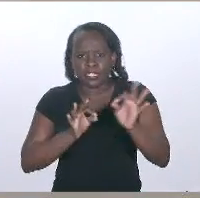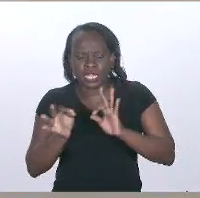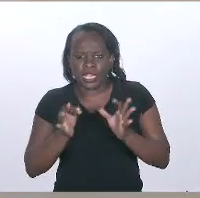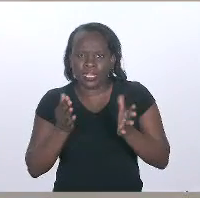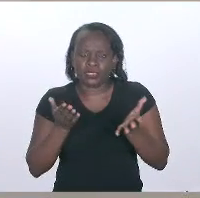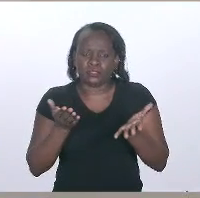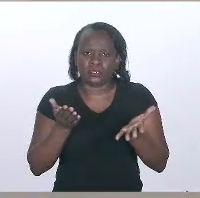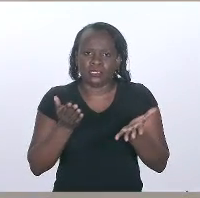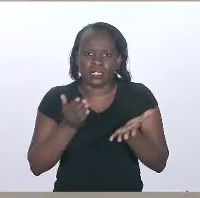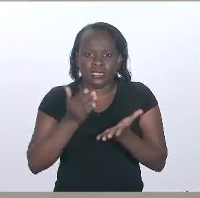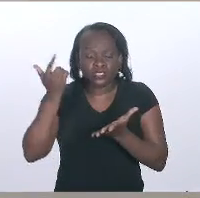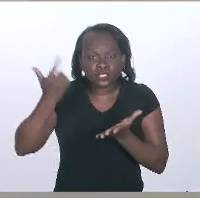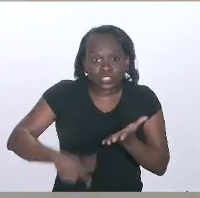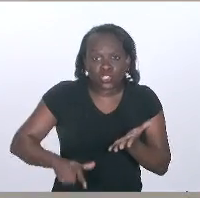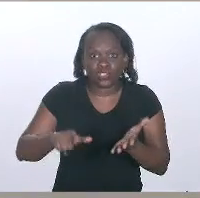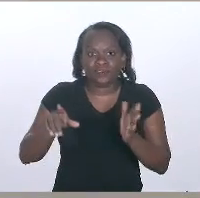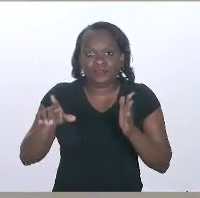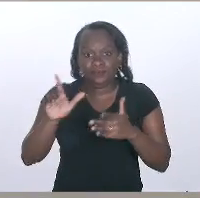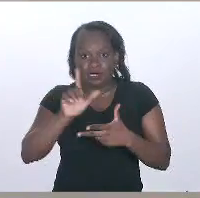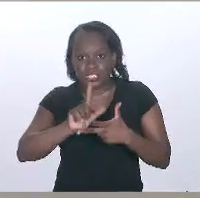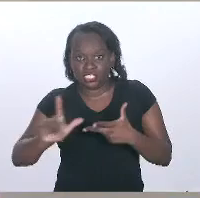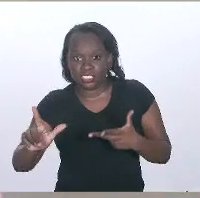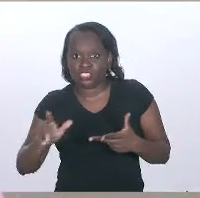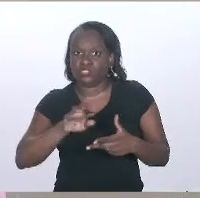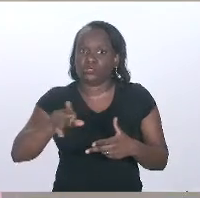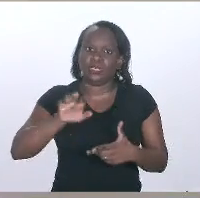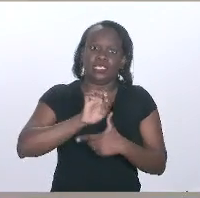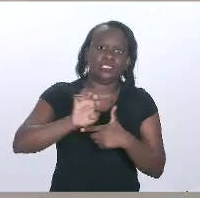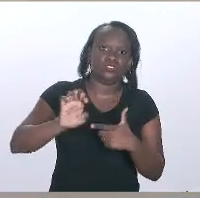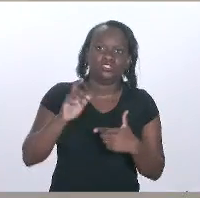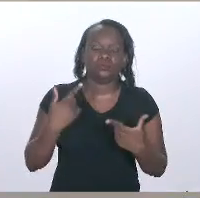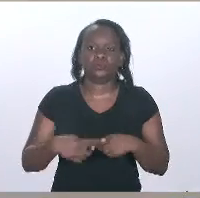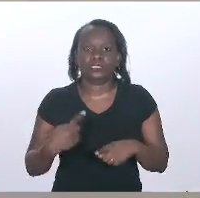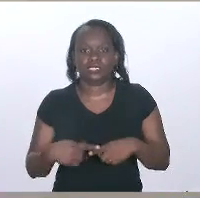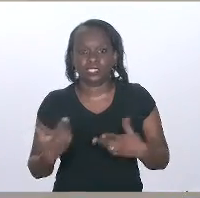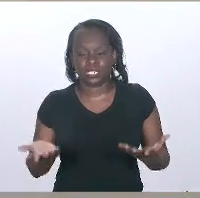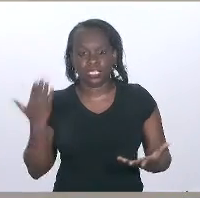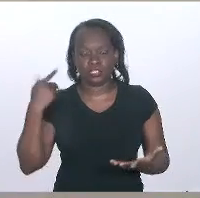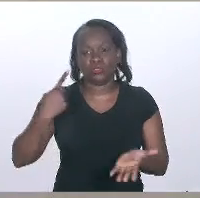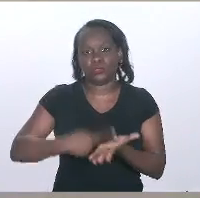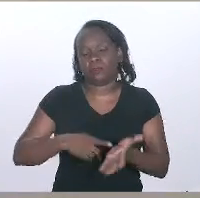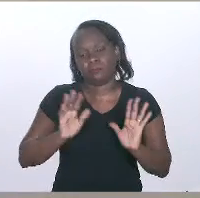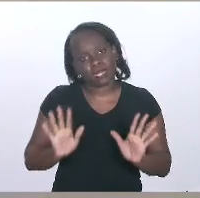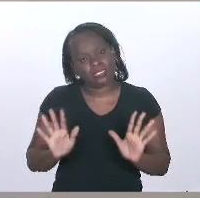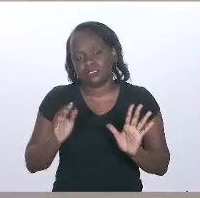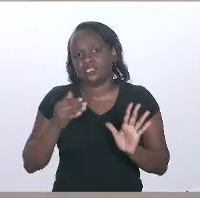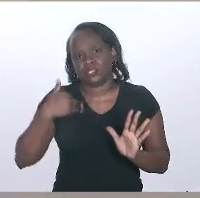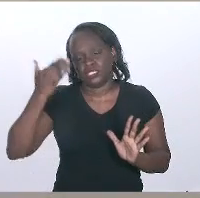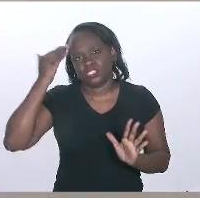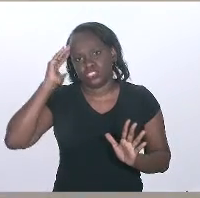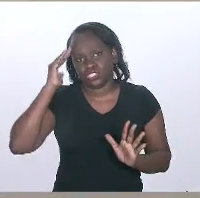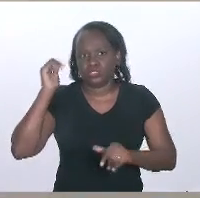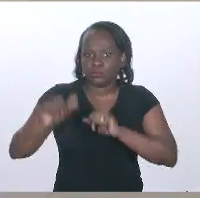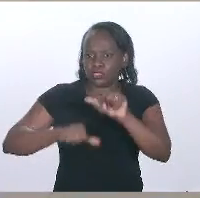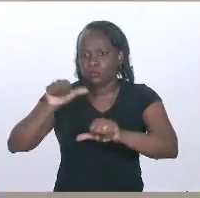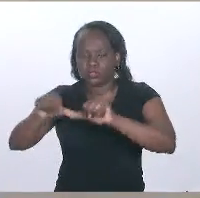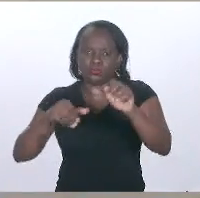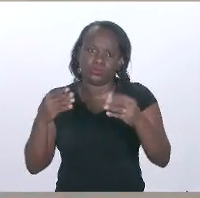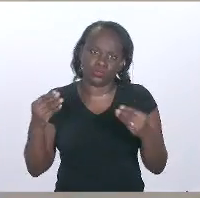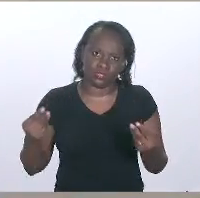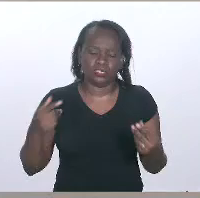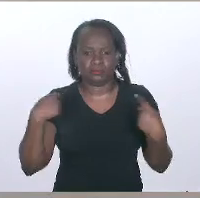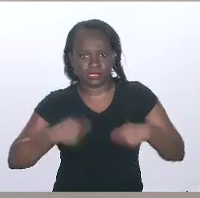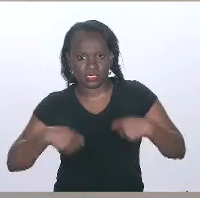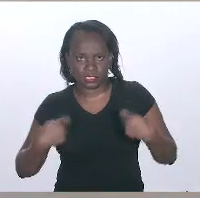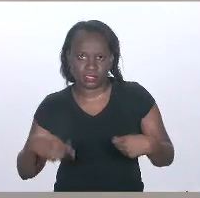partiu novamente do legislativo e não do executivo, como havia sido combinado, mas obviamente entendendo aí as mudanças e tudo o a gente